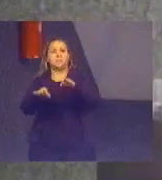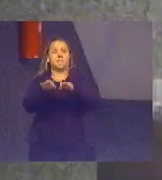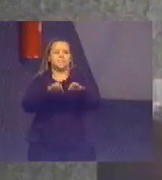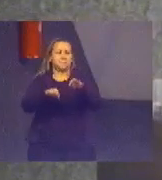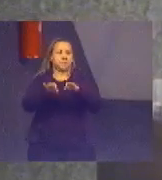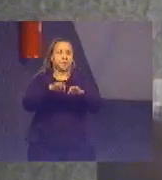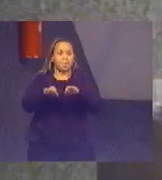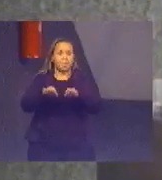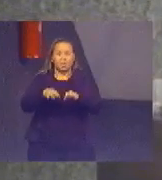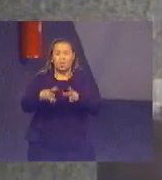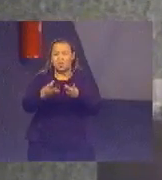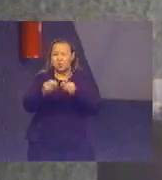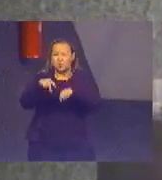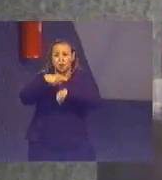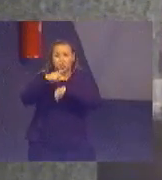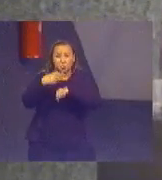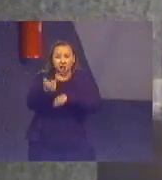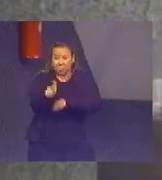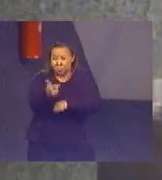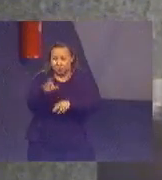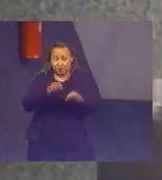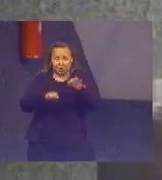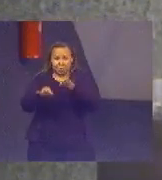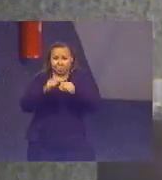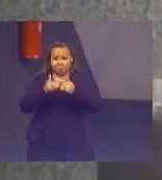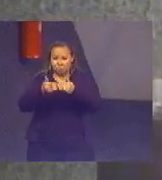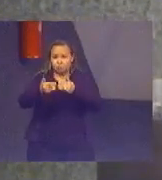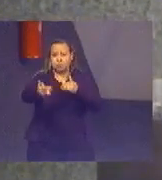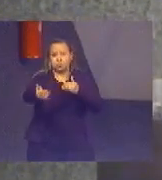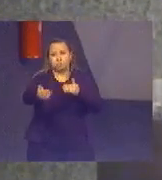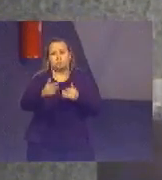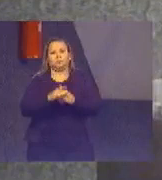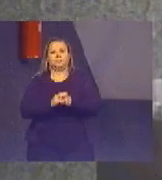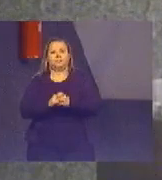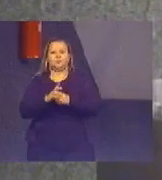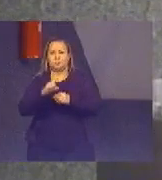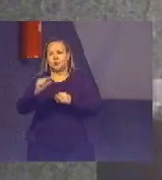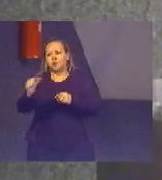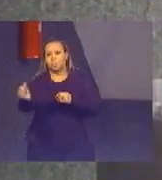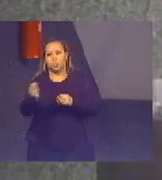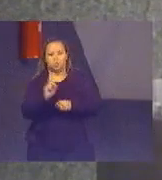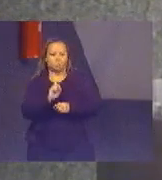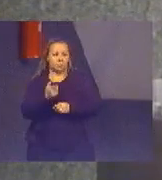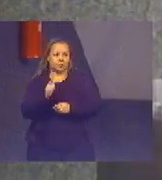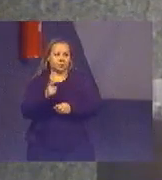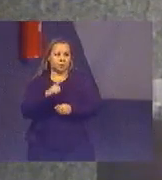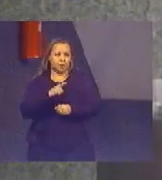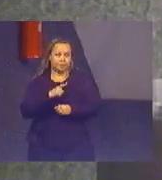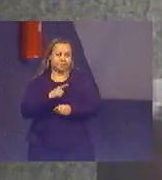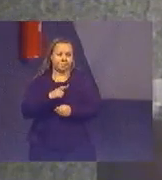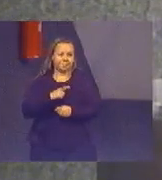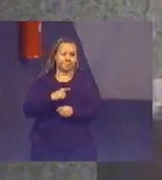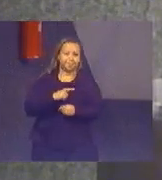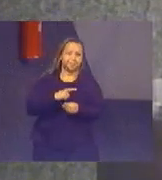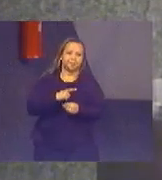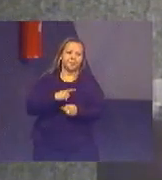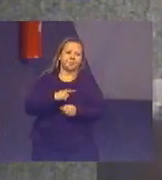maioria dos países não tem um planejamento de longo prazo. E há deficiências no monitoramento das políticas públicas